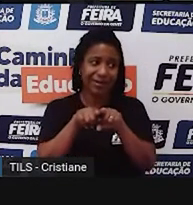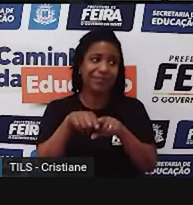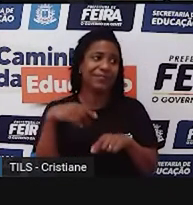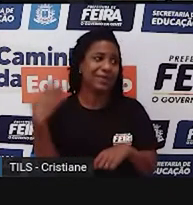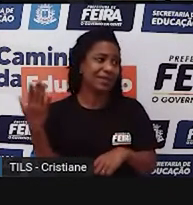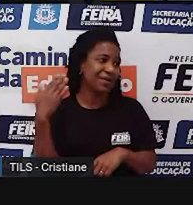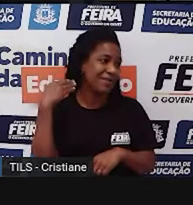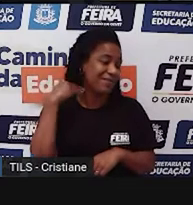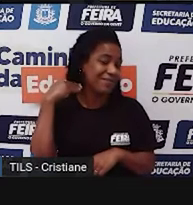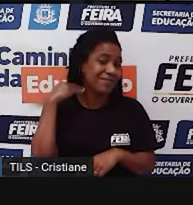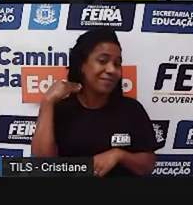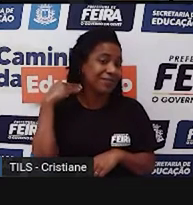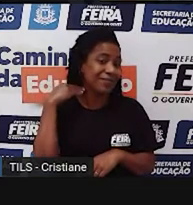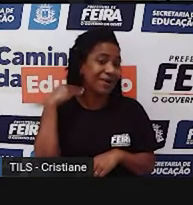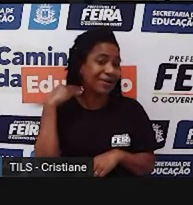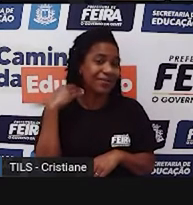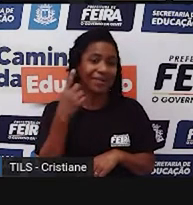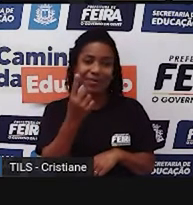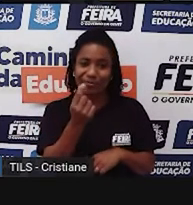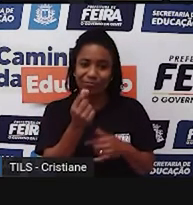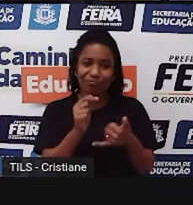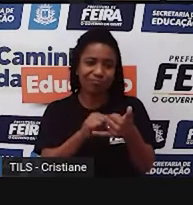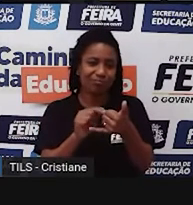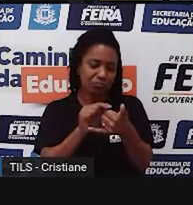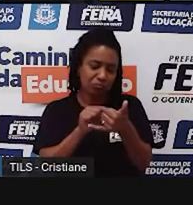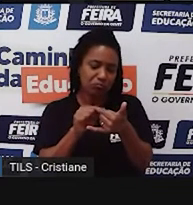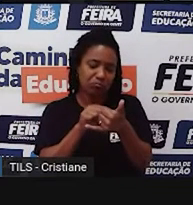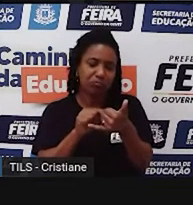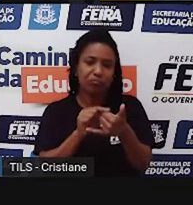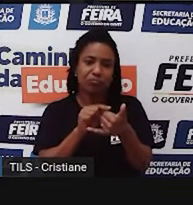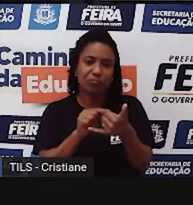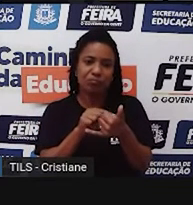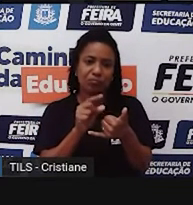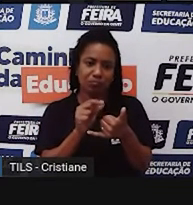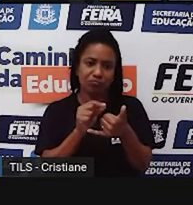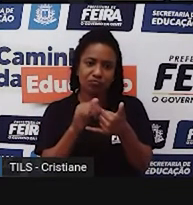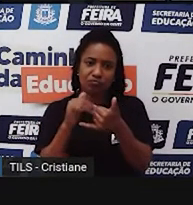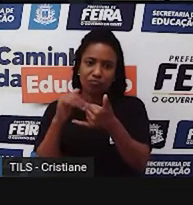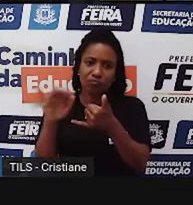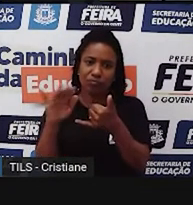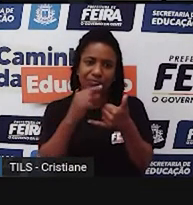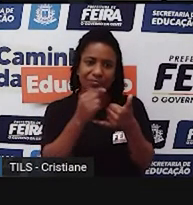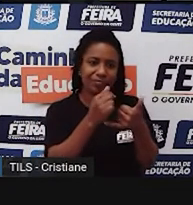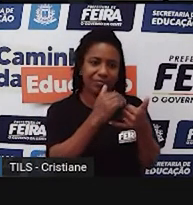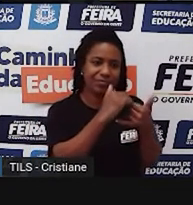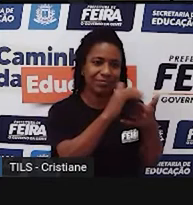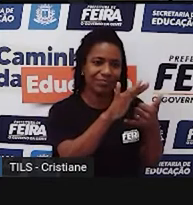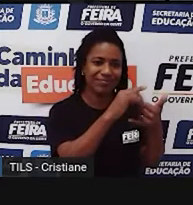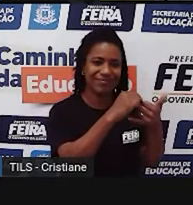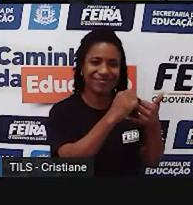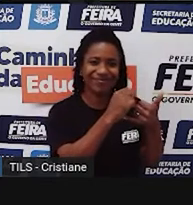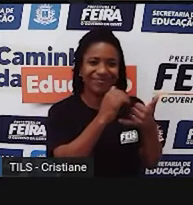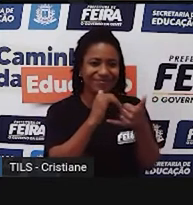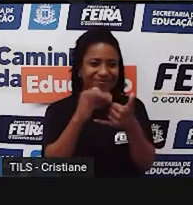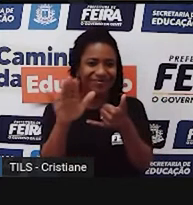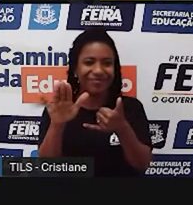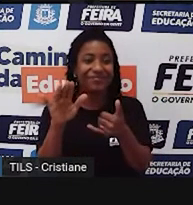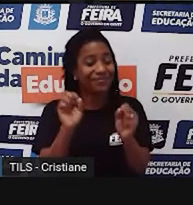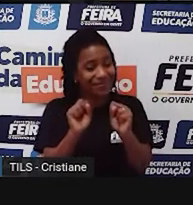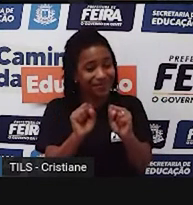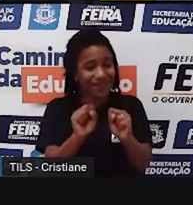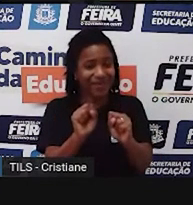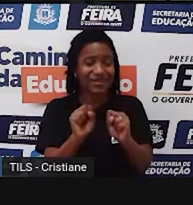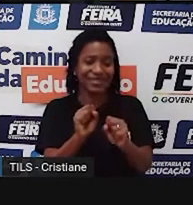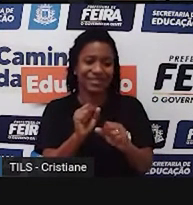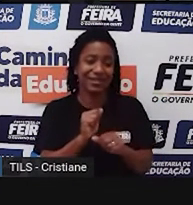pega, né, no dinheiro em si, você faz lá todo o processo virtualmente, usando aí os mais diversos tipos de aplicativos que a gente tem.